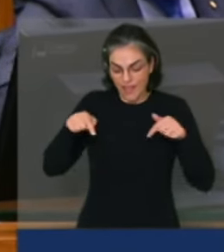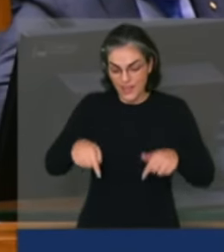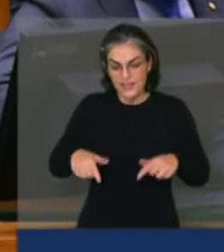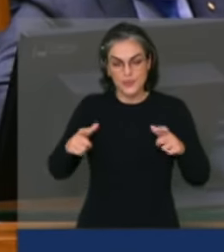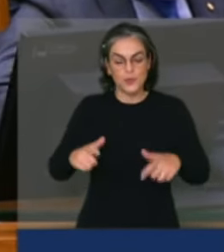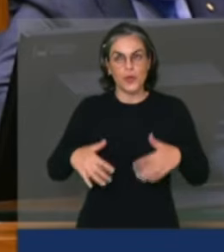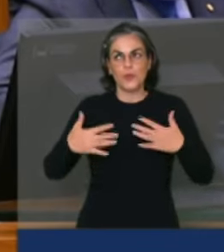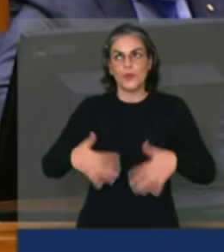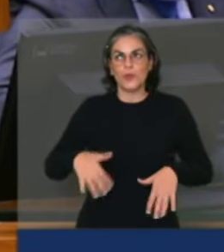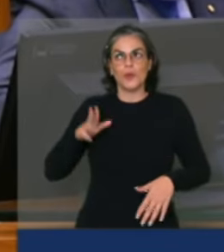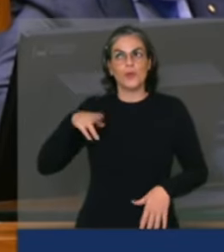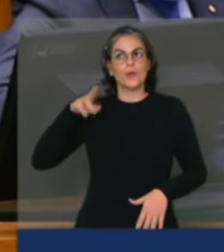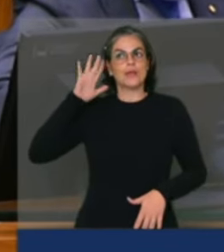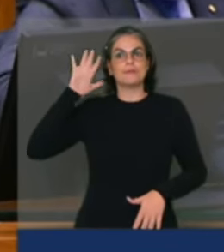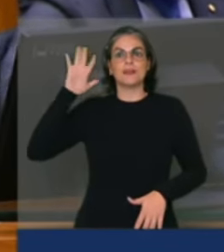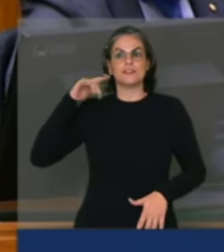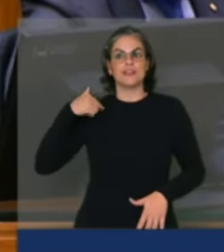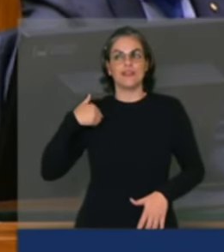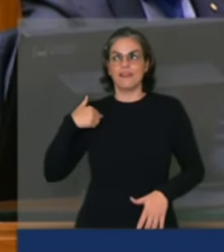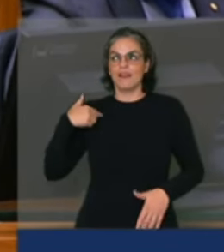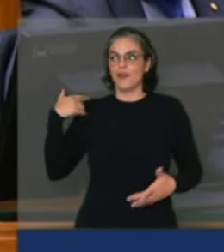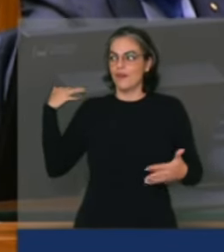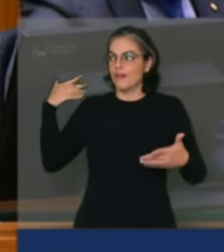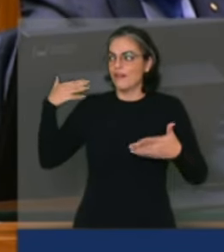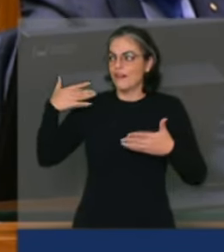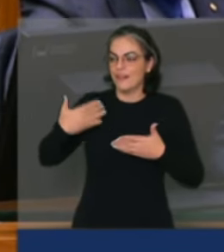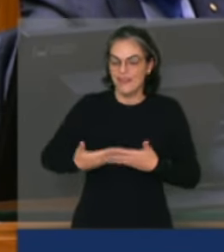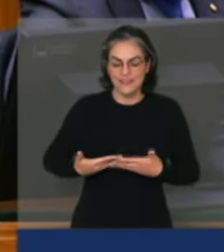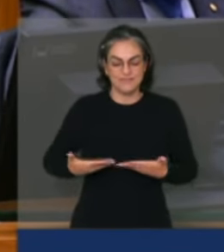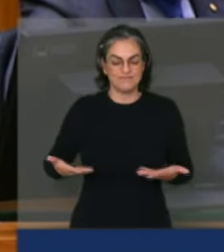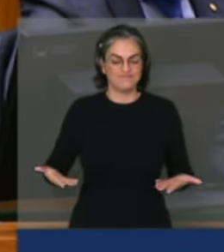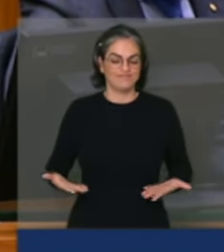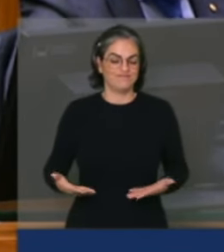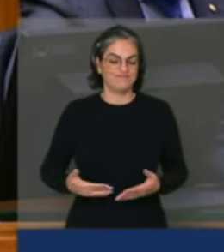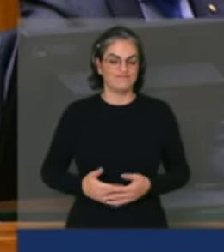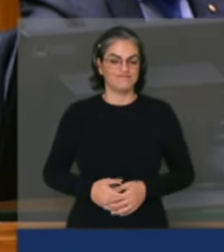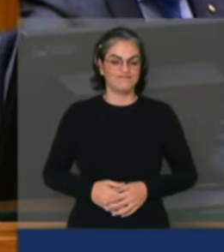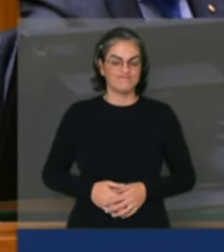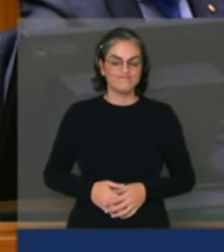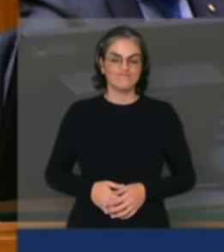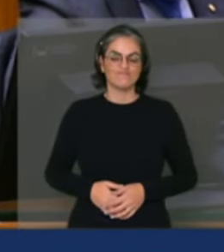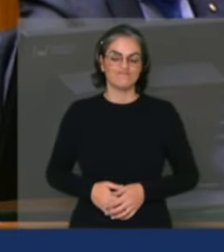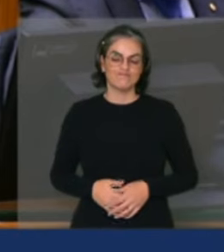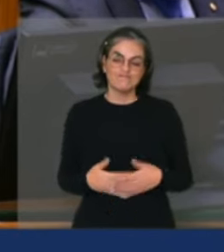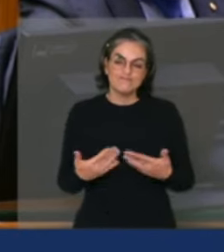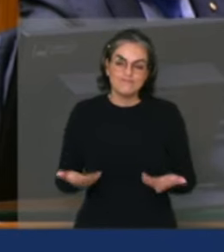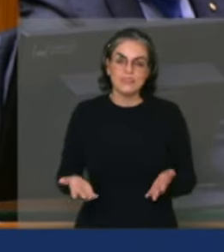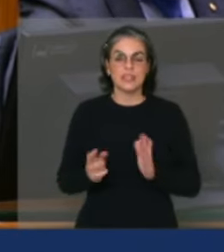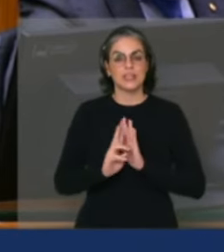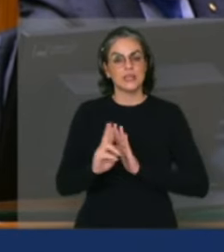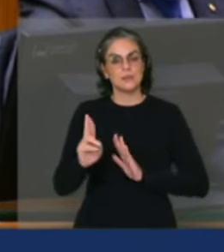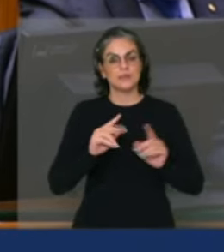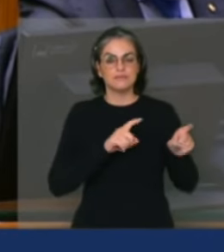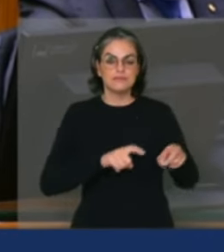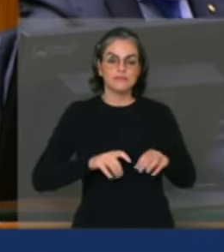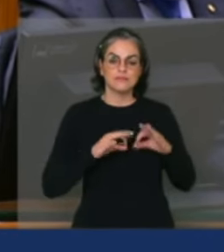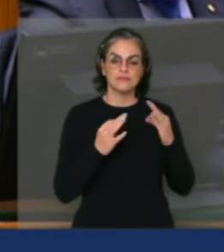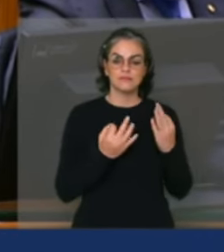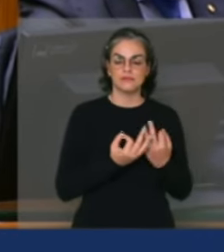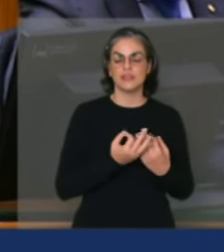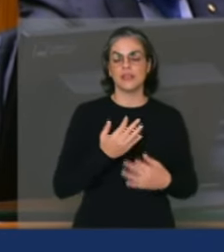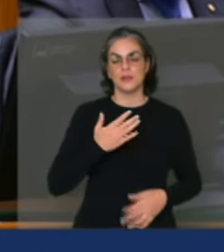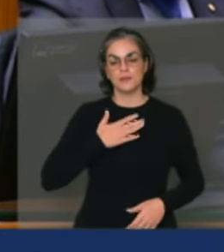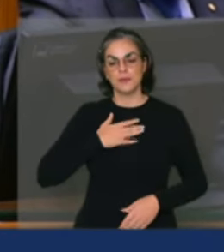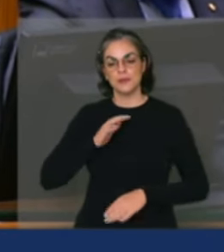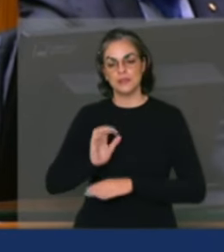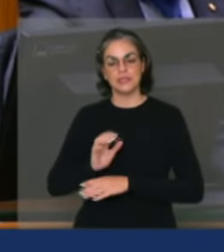sentariam. Quero com isso, em nome da nossa agricultura familiar do meu estado de Minas Gerais, cumprimentar todos os